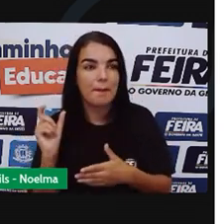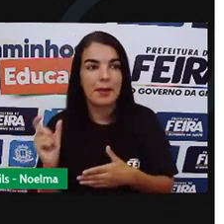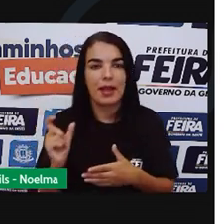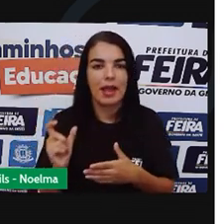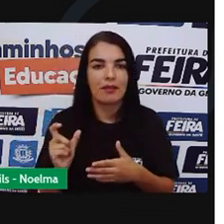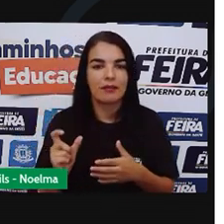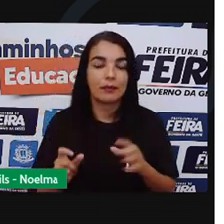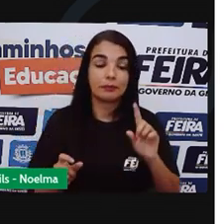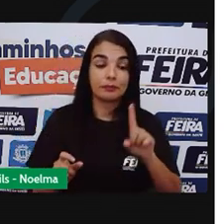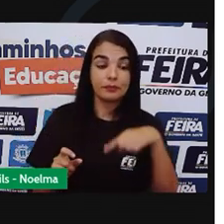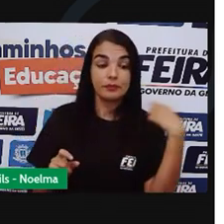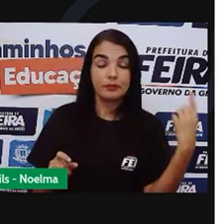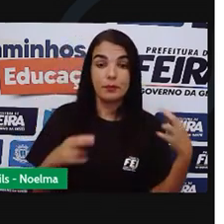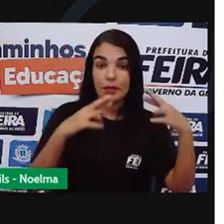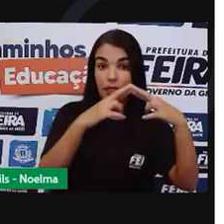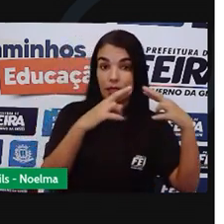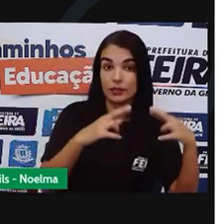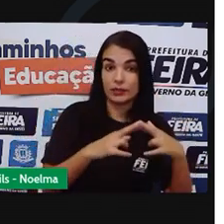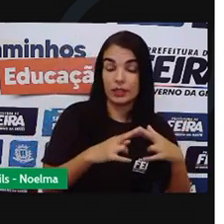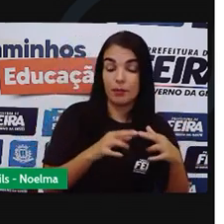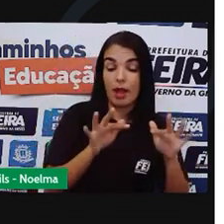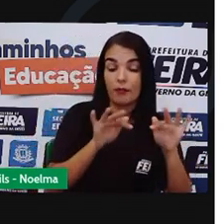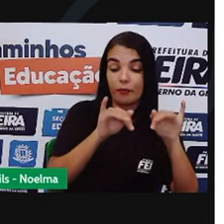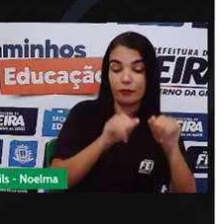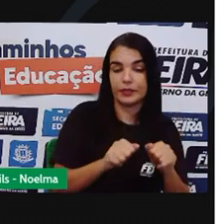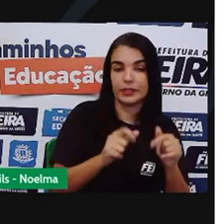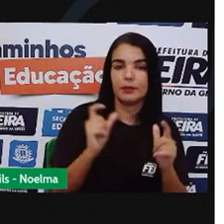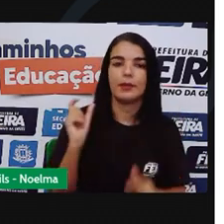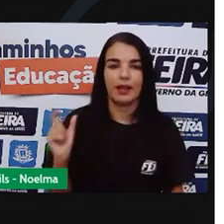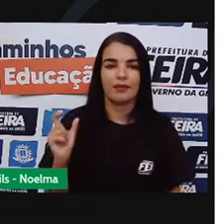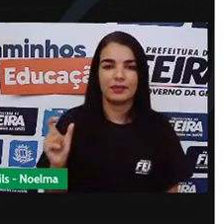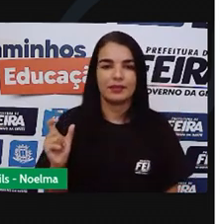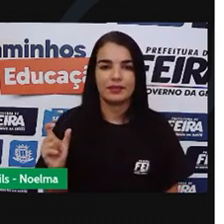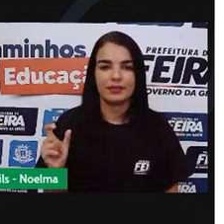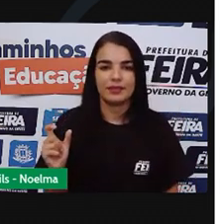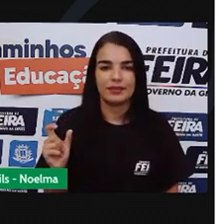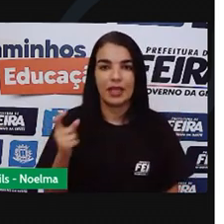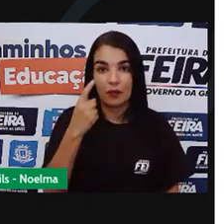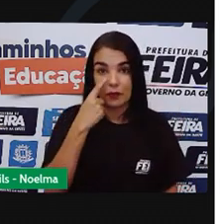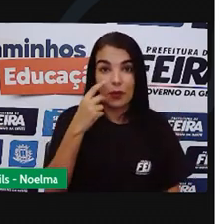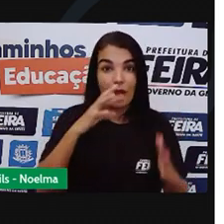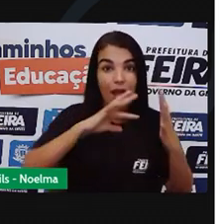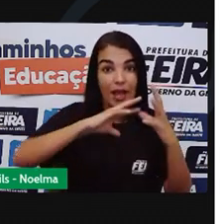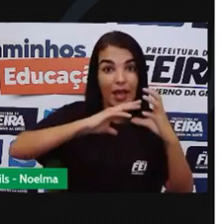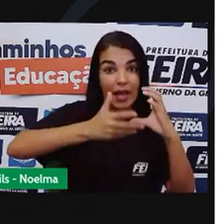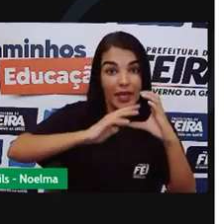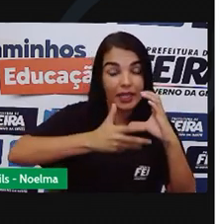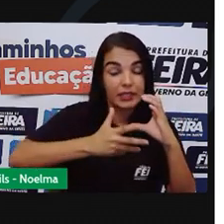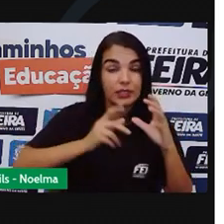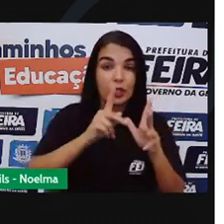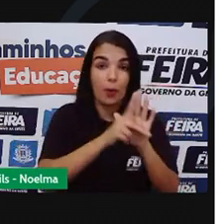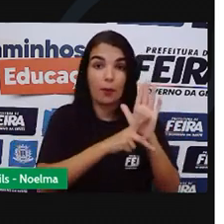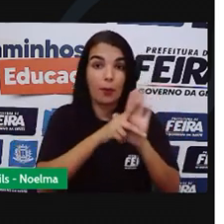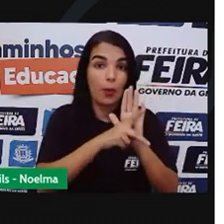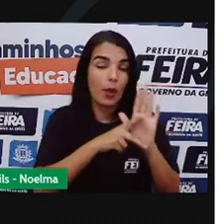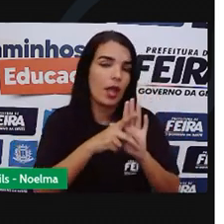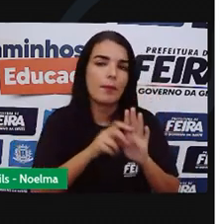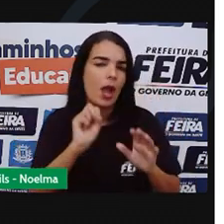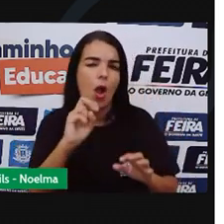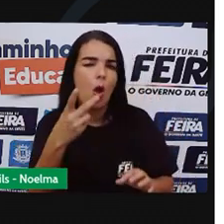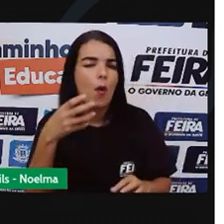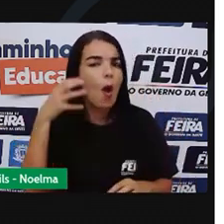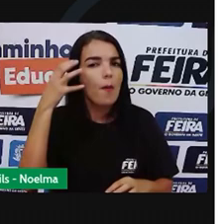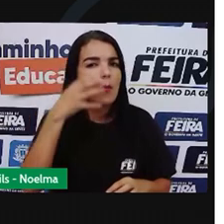São semelhanças sonoras Que aparecem no final Da palavra Essas duas características De poemas Ou de músicas